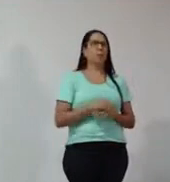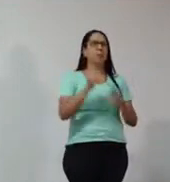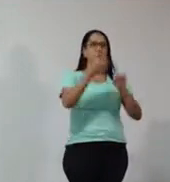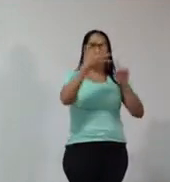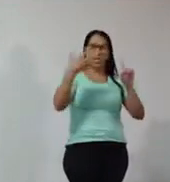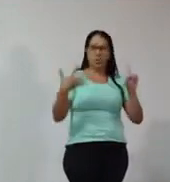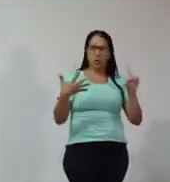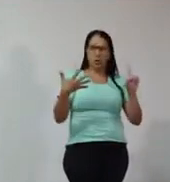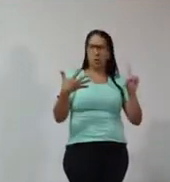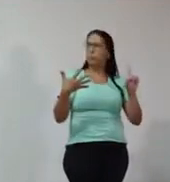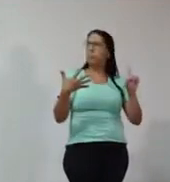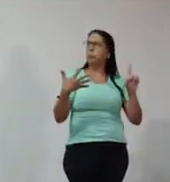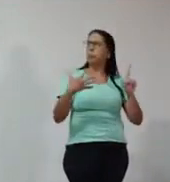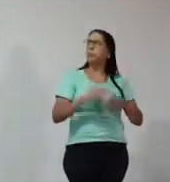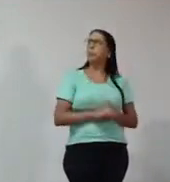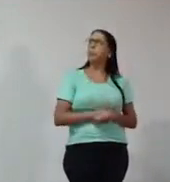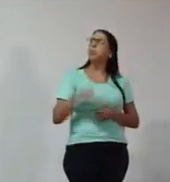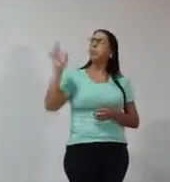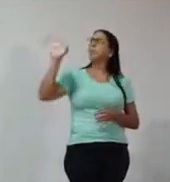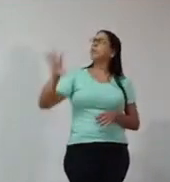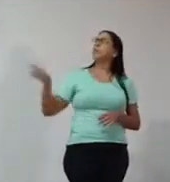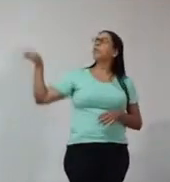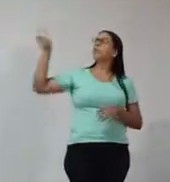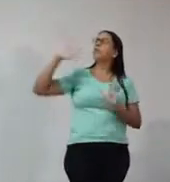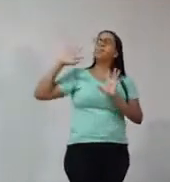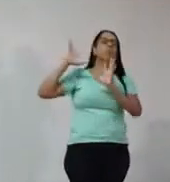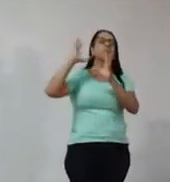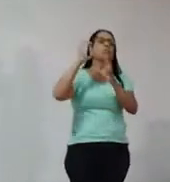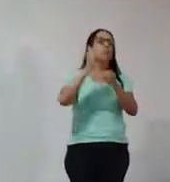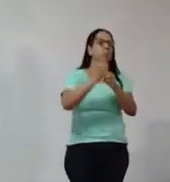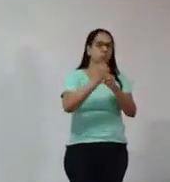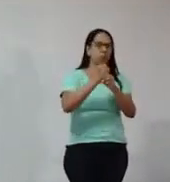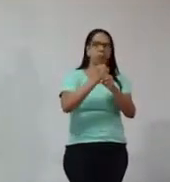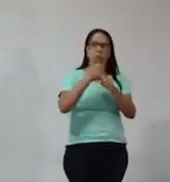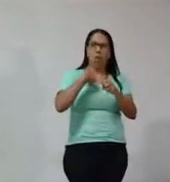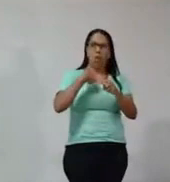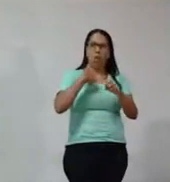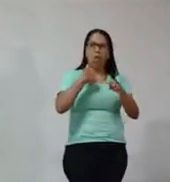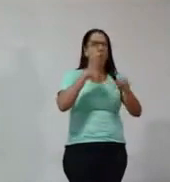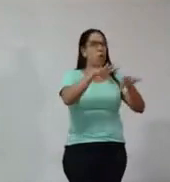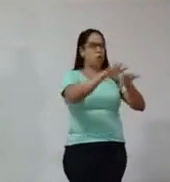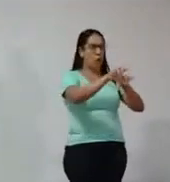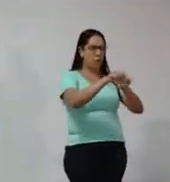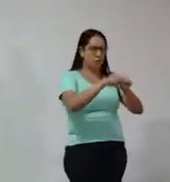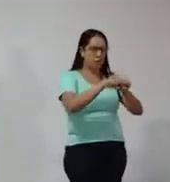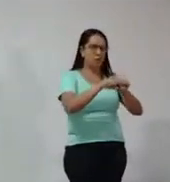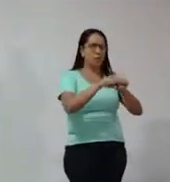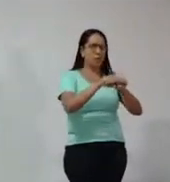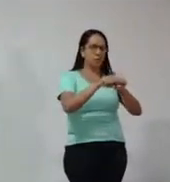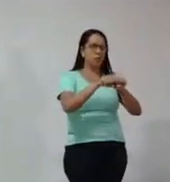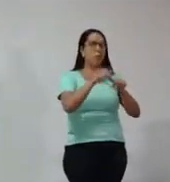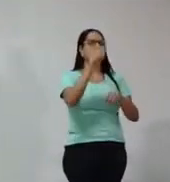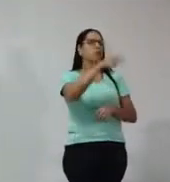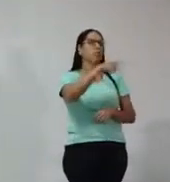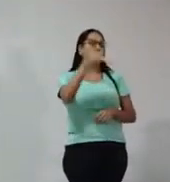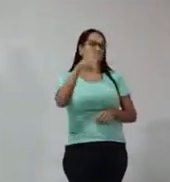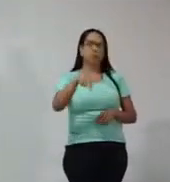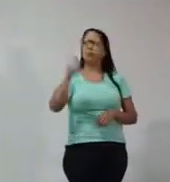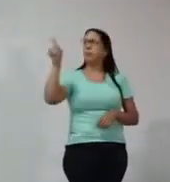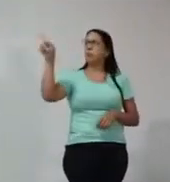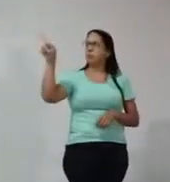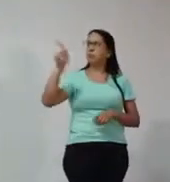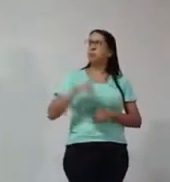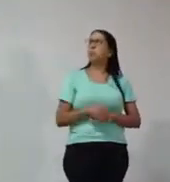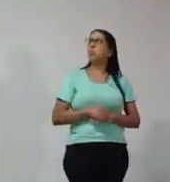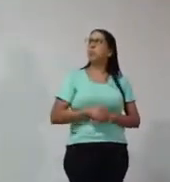Aqui, só para dar um contexto da minha formação, com o professor Richard Rodney,